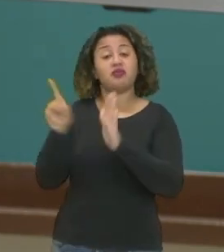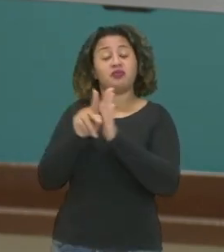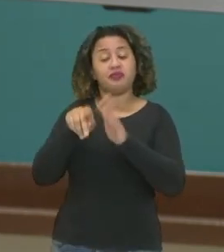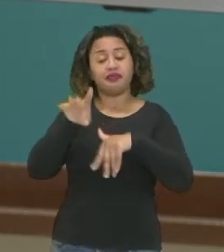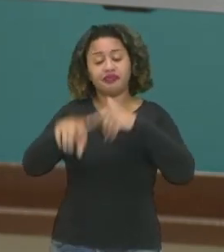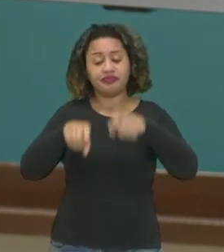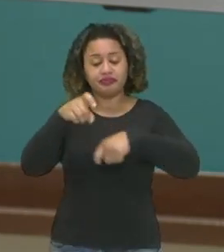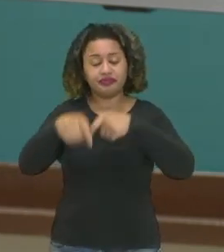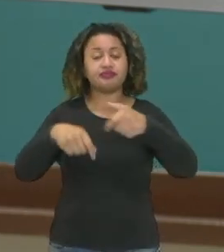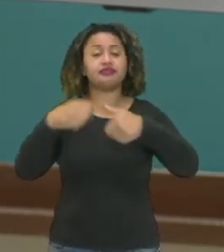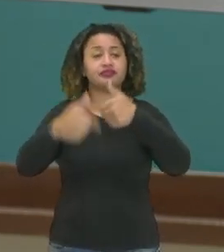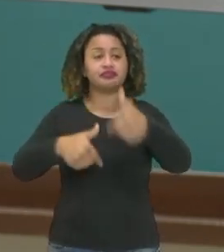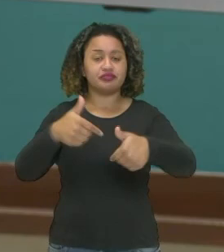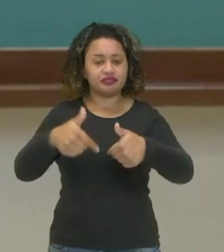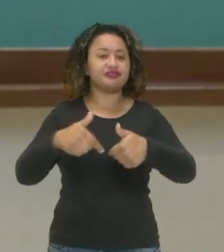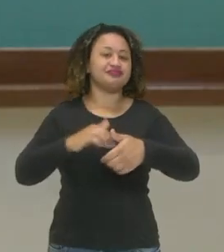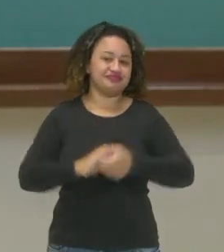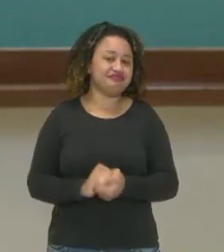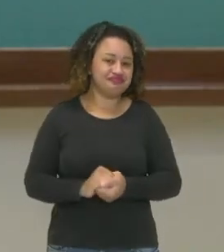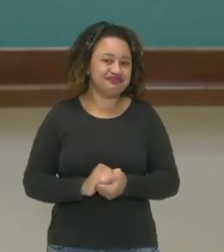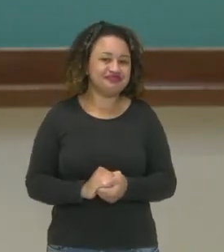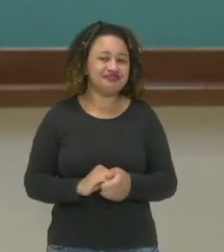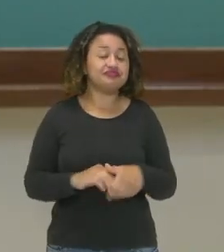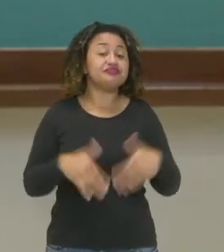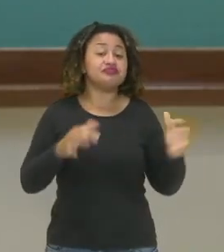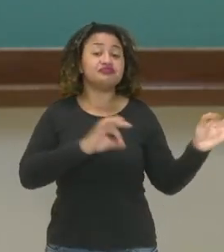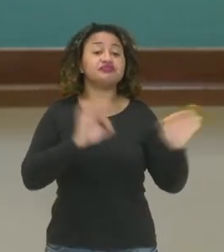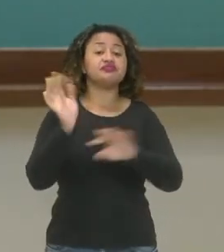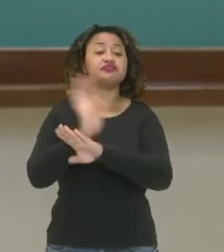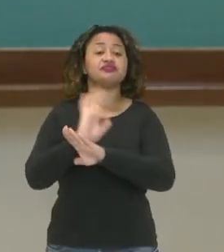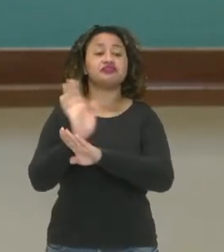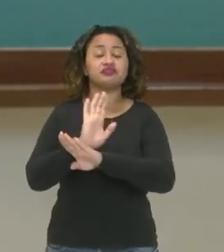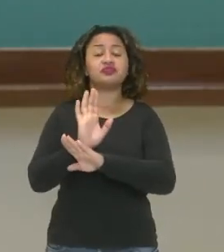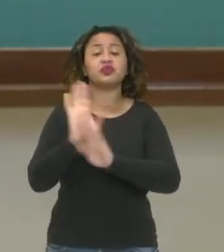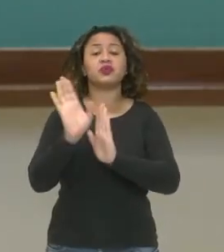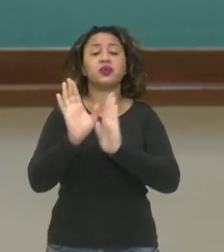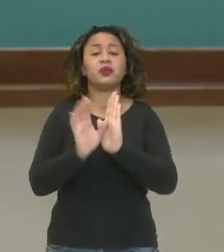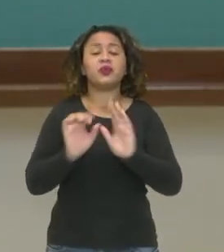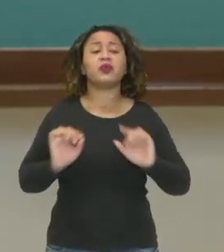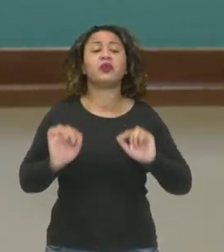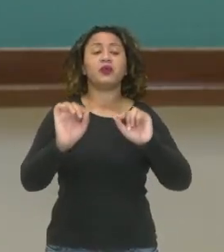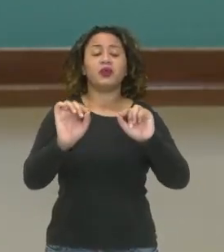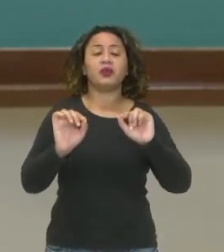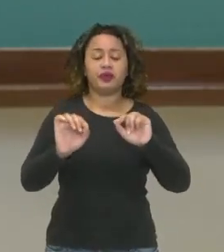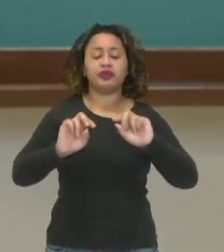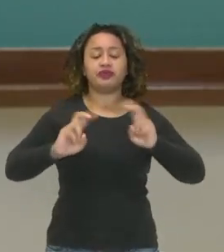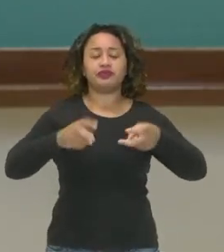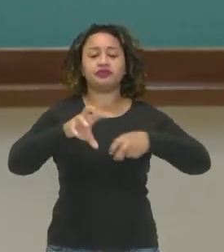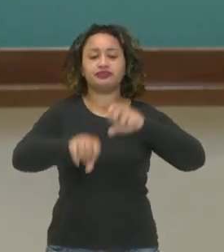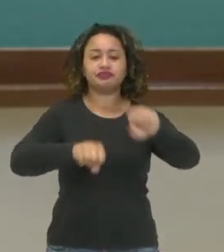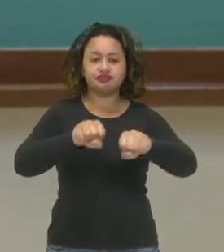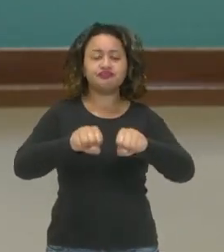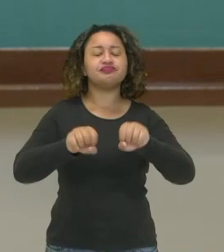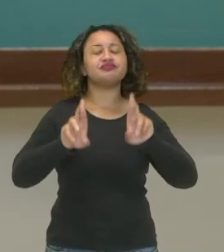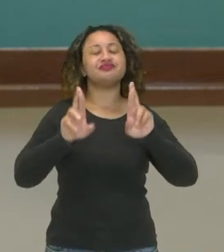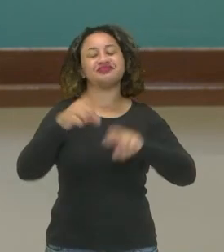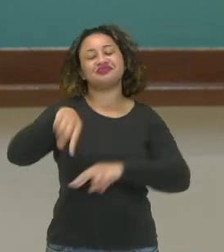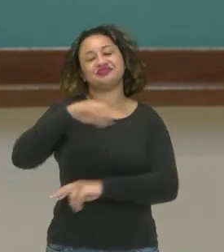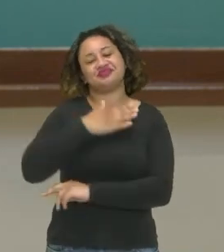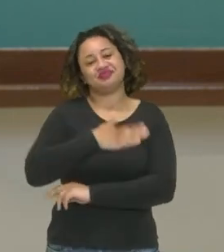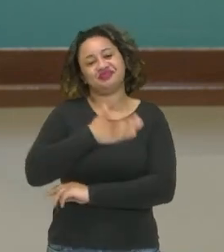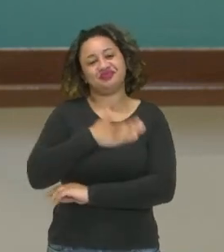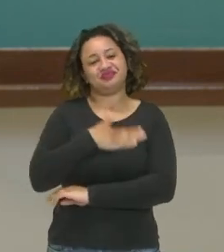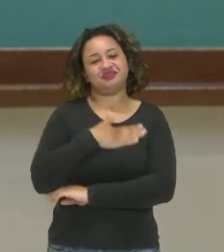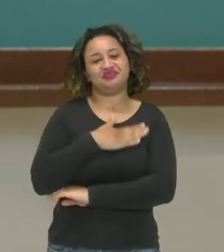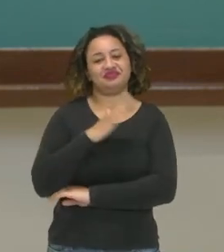chamamos aí de silvicultura. E neste vídeo, nós falamos, então, sobre o extrativismo. Eu espero que vocês